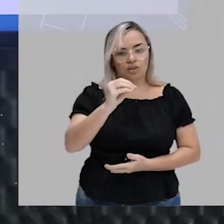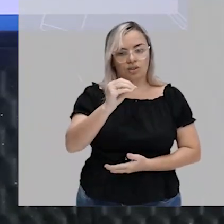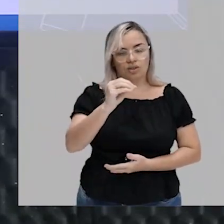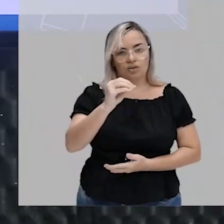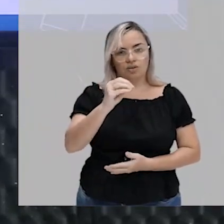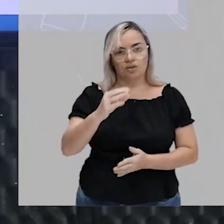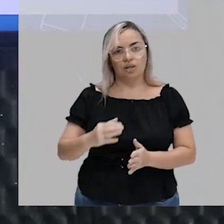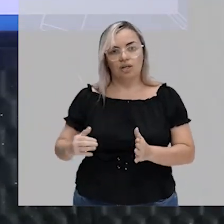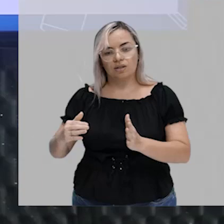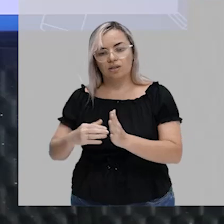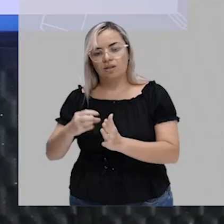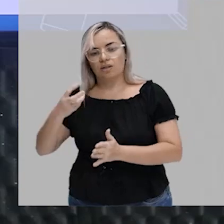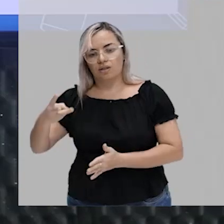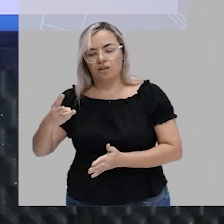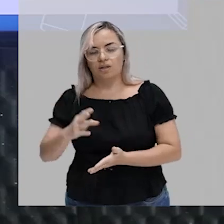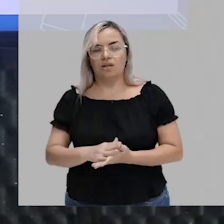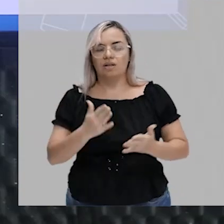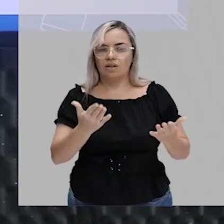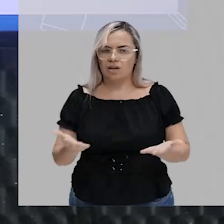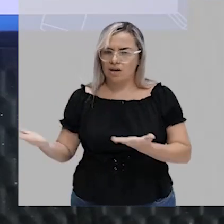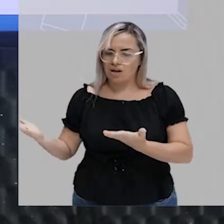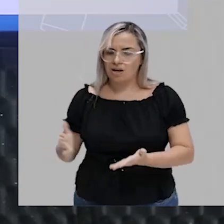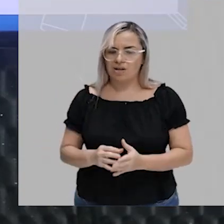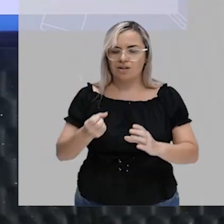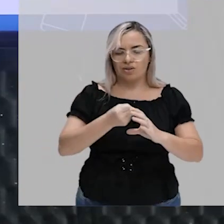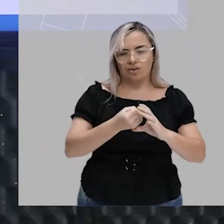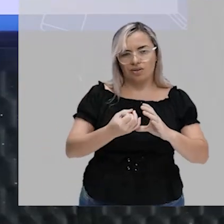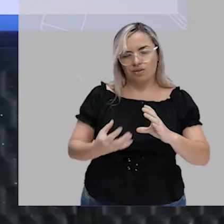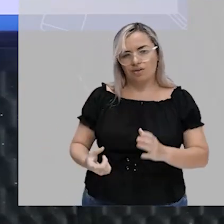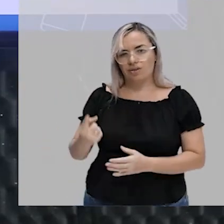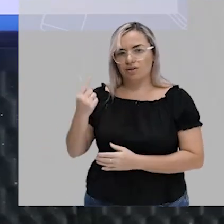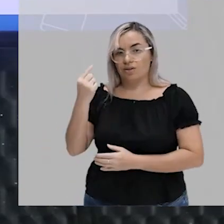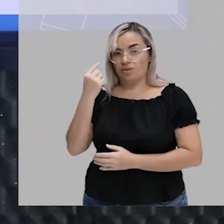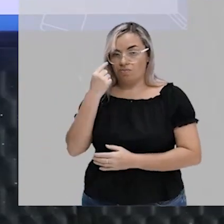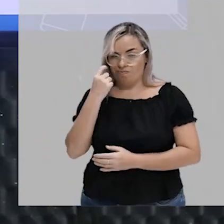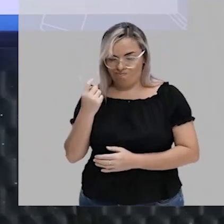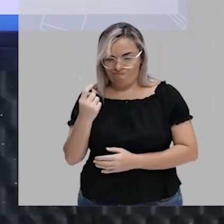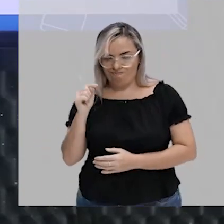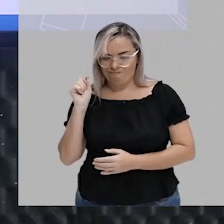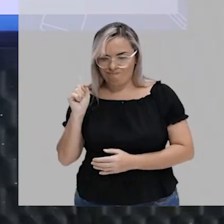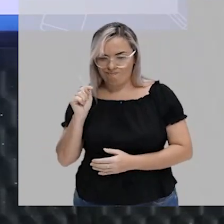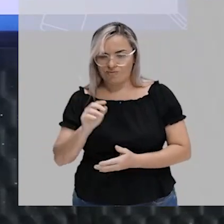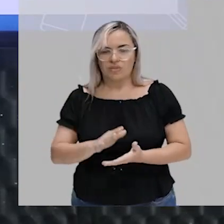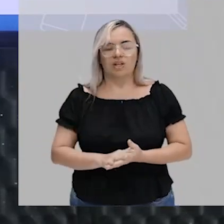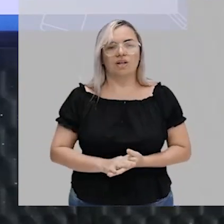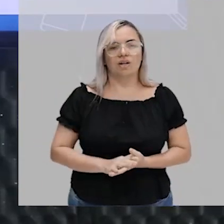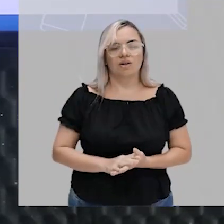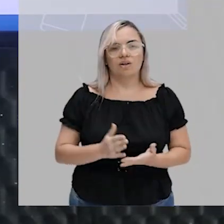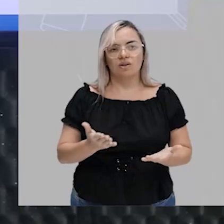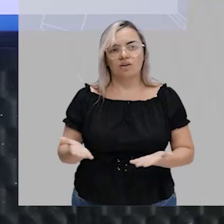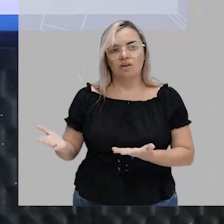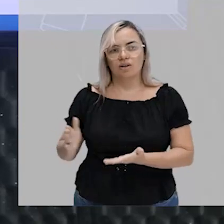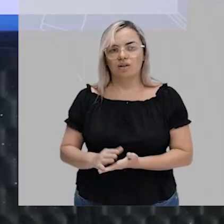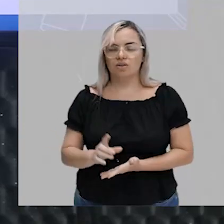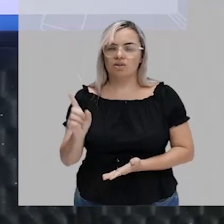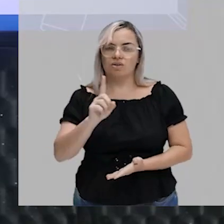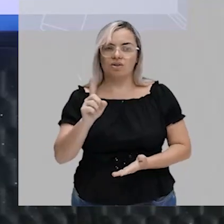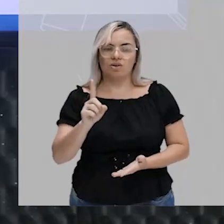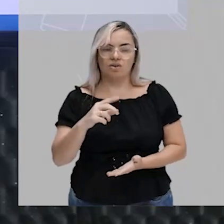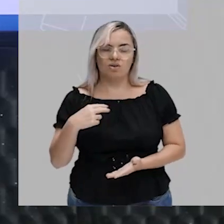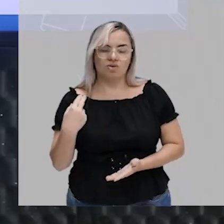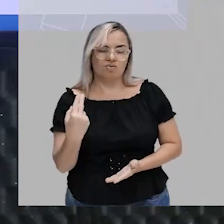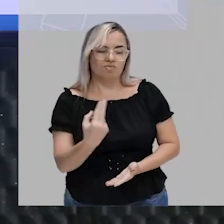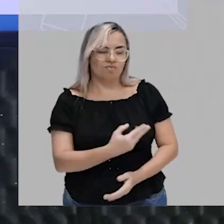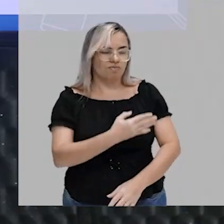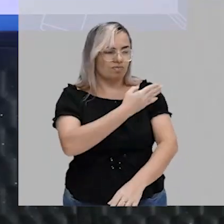aqui é um conjunto interessante. Por que disso? Vou logo te adiantar. A gente não está acostumado